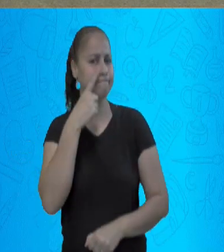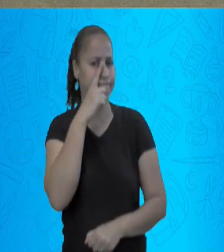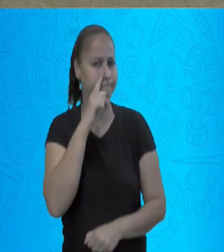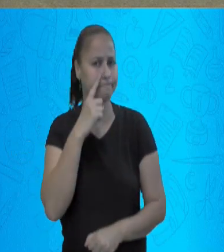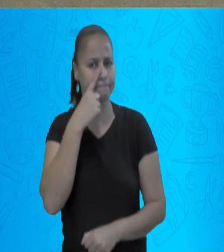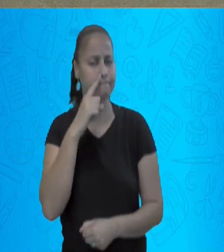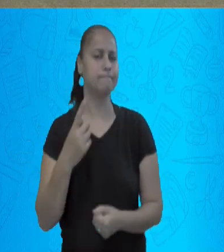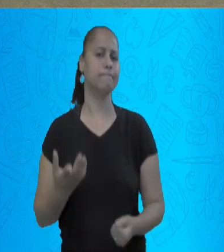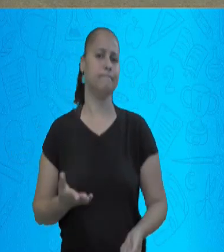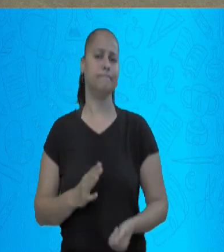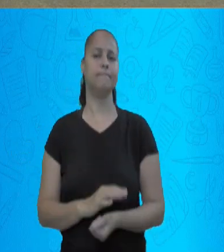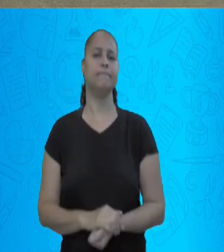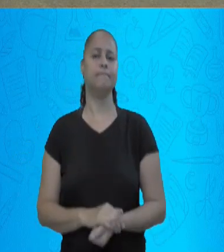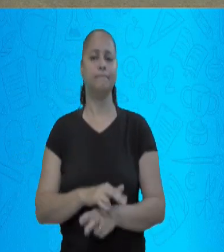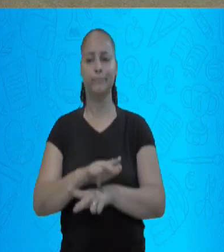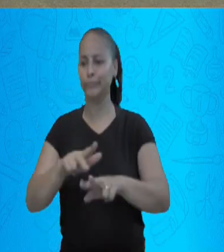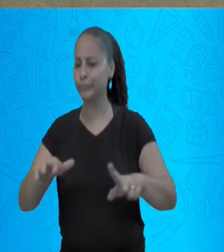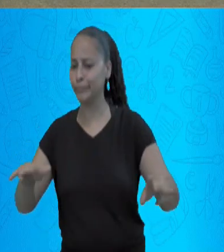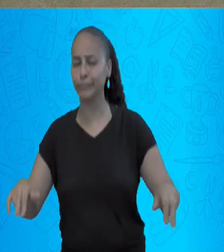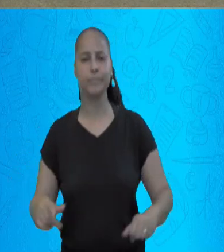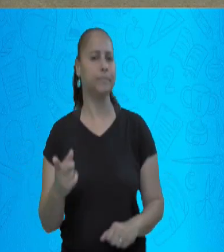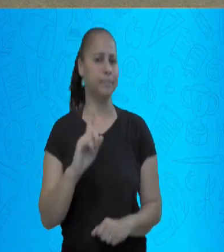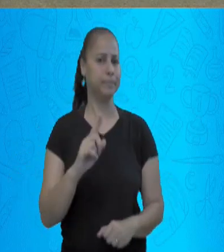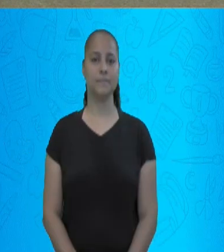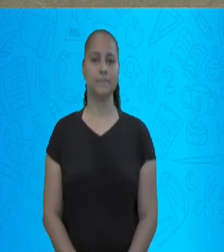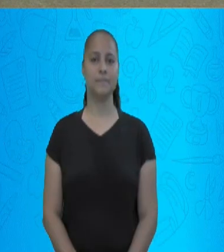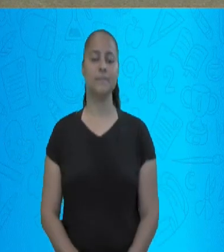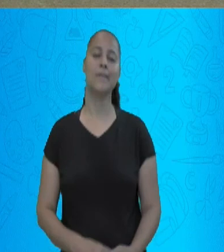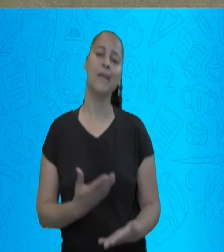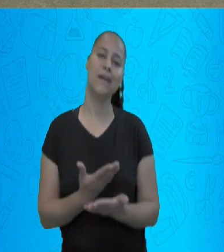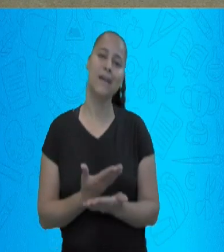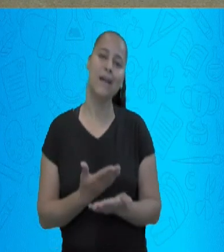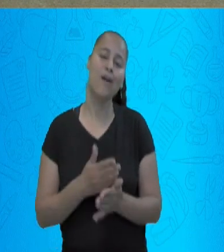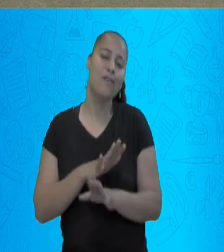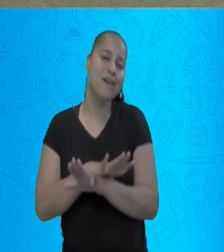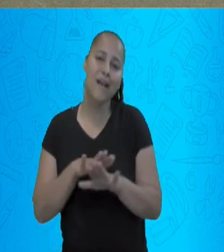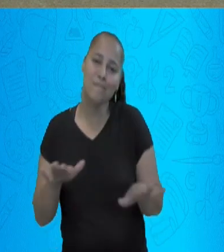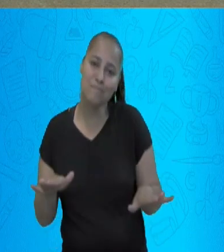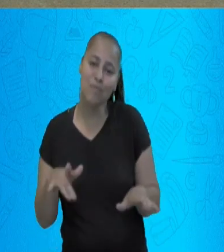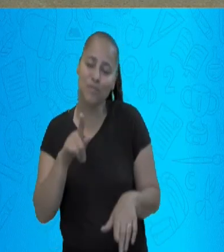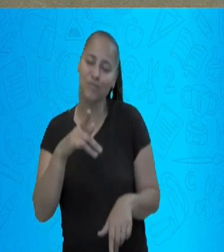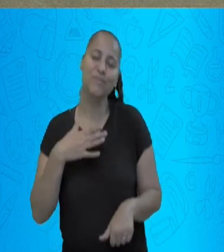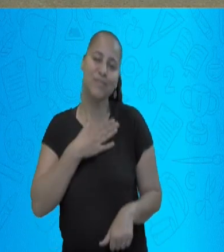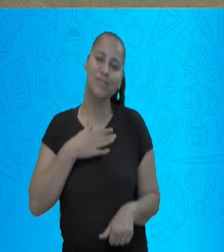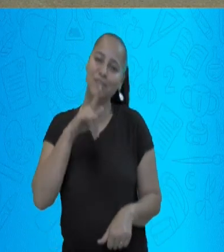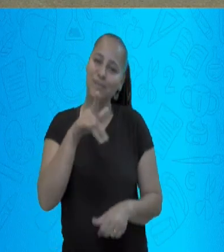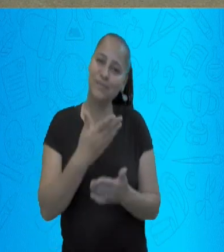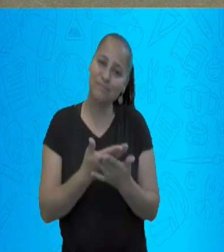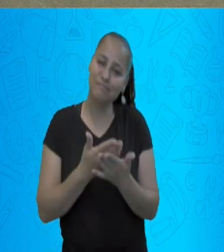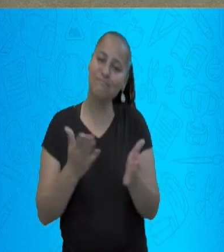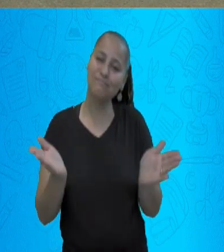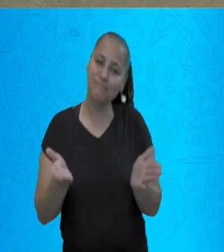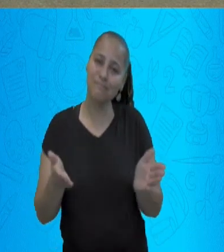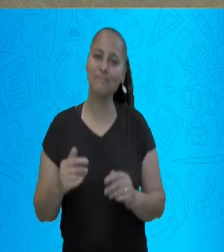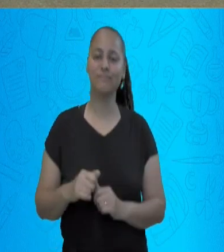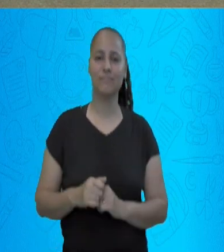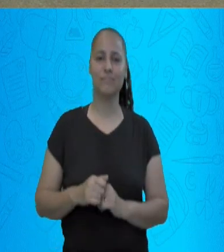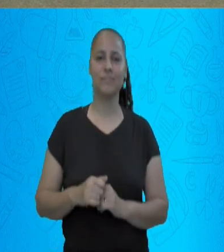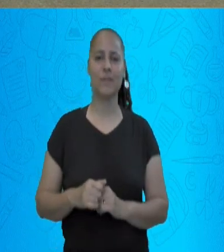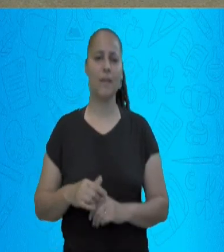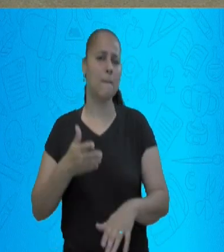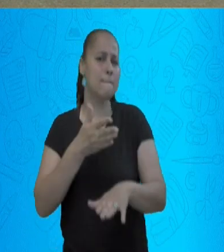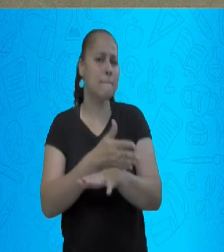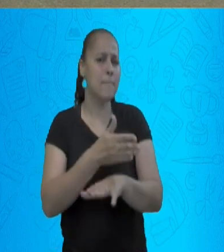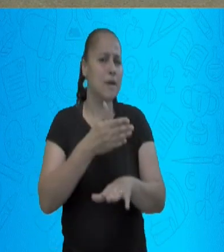dificultoso se propague mais ainda. Nós vamos ficando por aqui, espero que vocês tenham gostado da nossa aula. Para